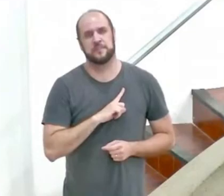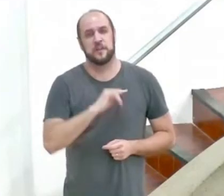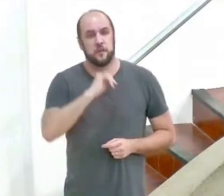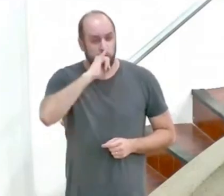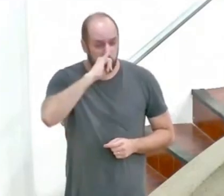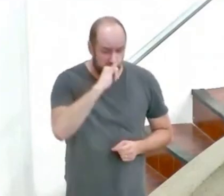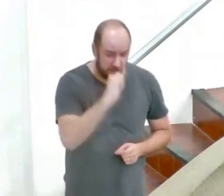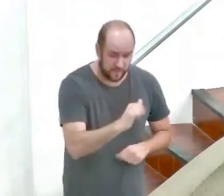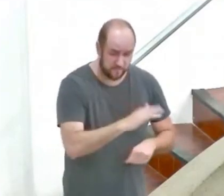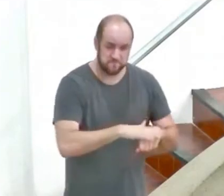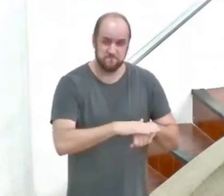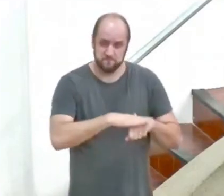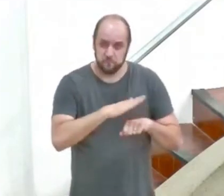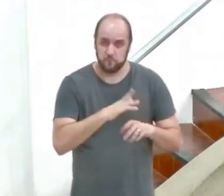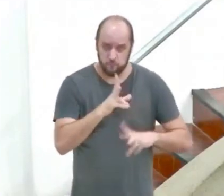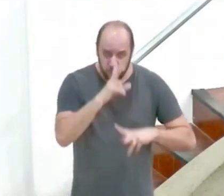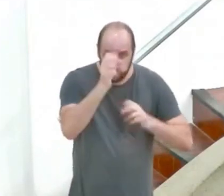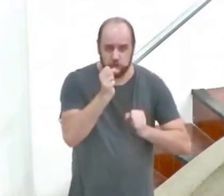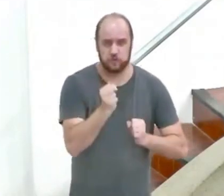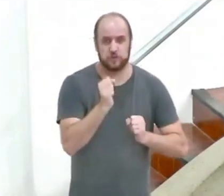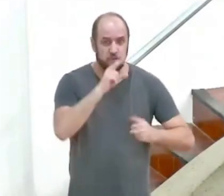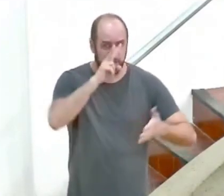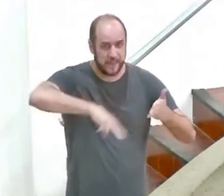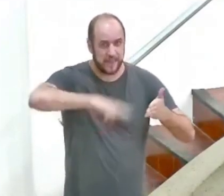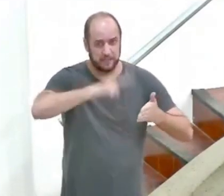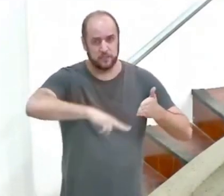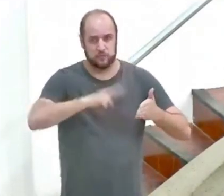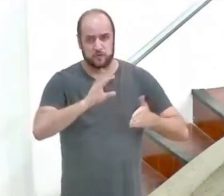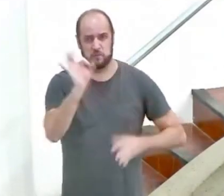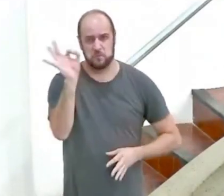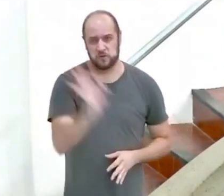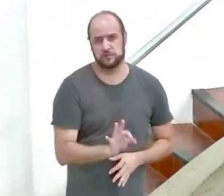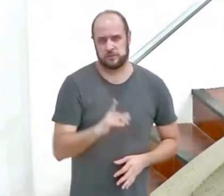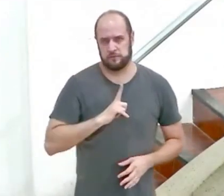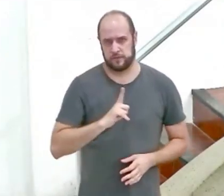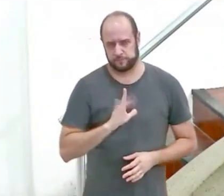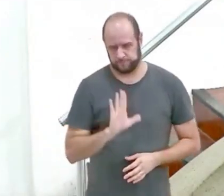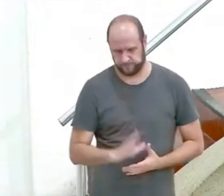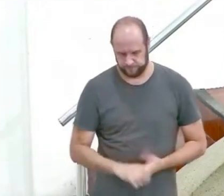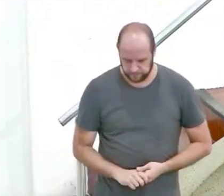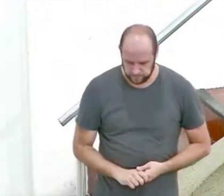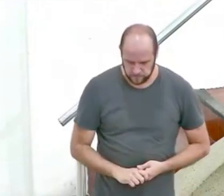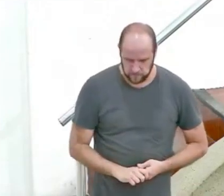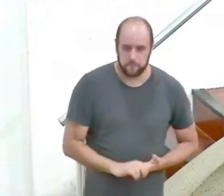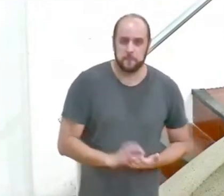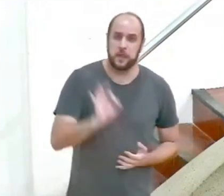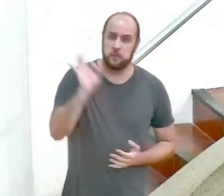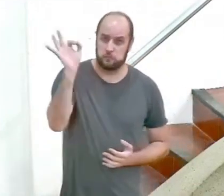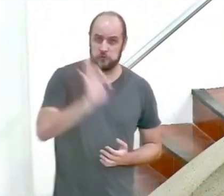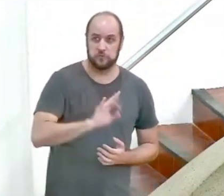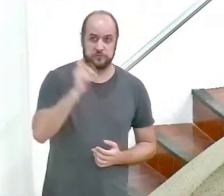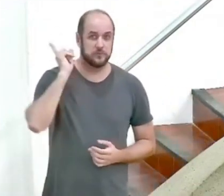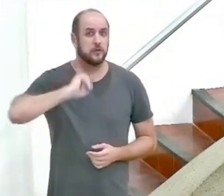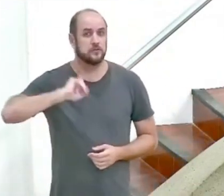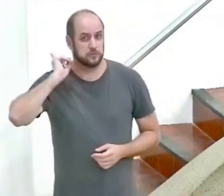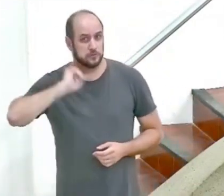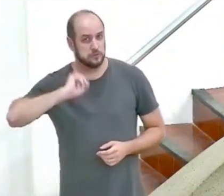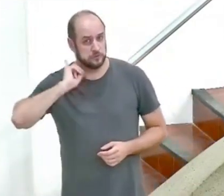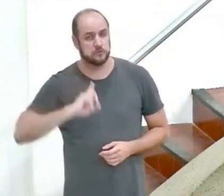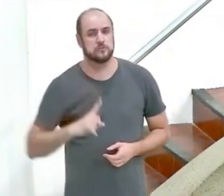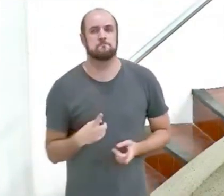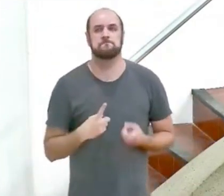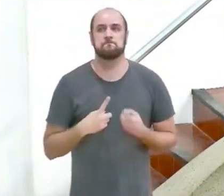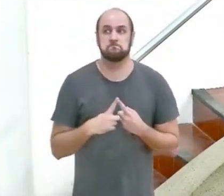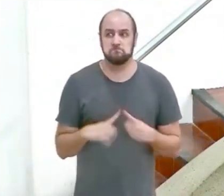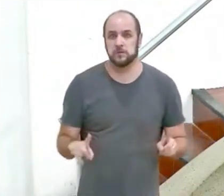eu gostaria de ler algumas estatísticas para os irmãos as estatísticas são dos Estados Unidos mas